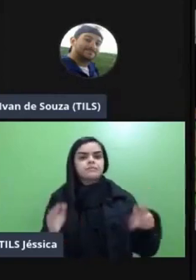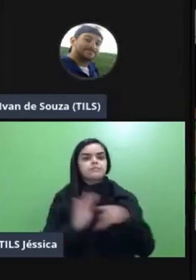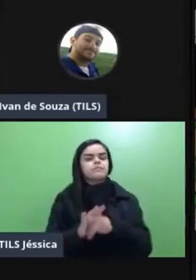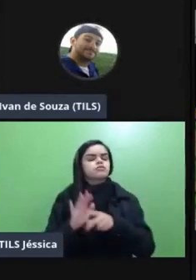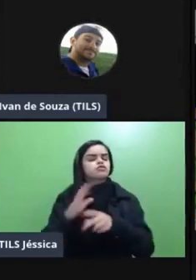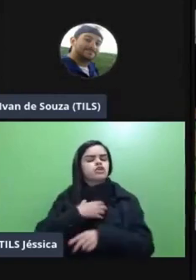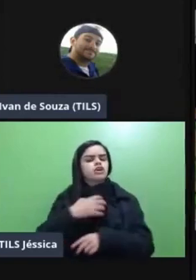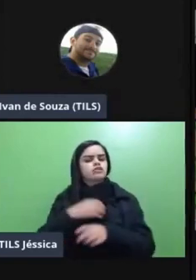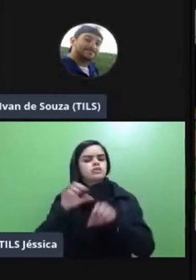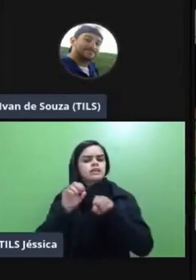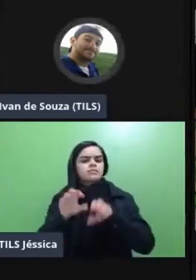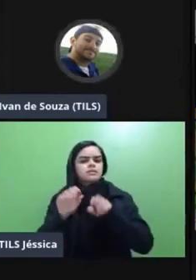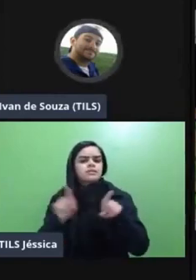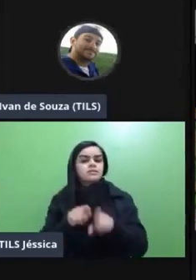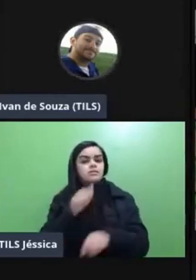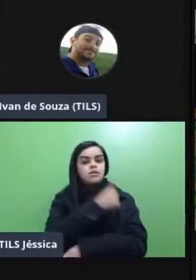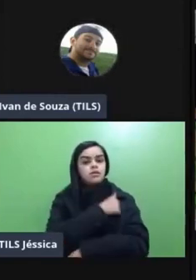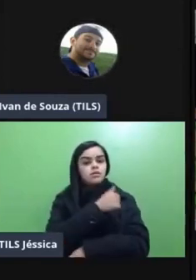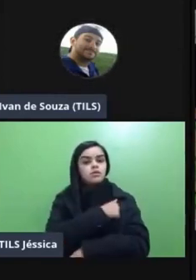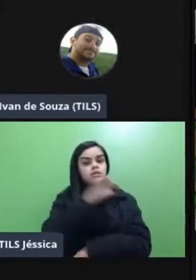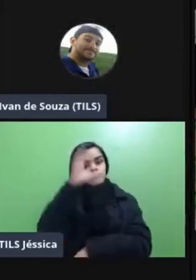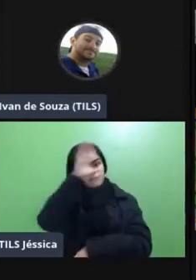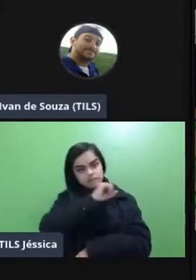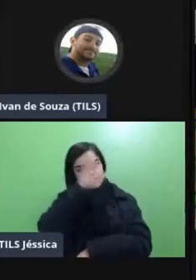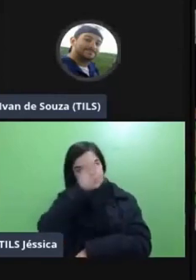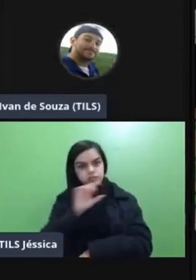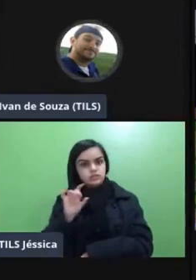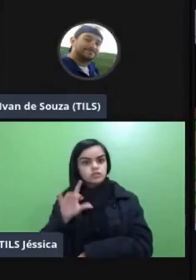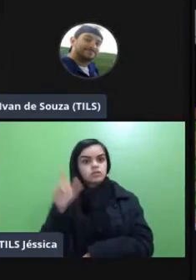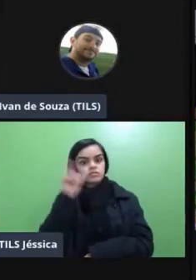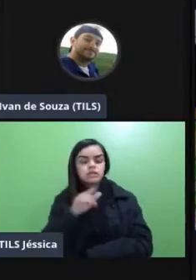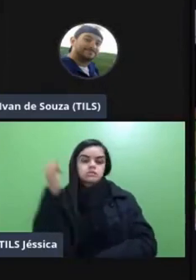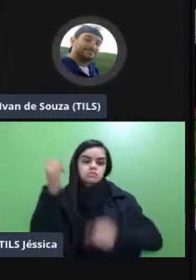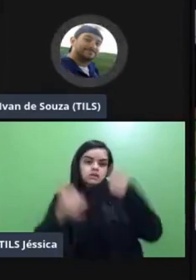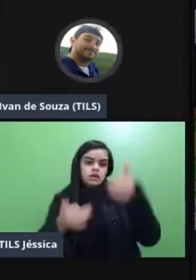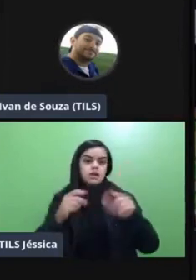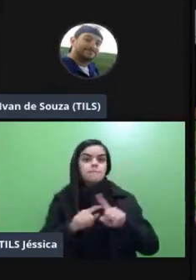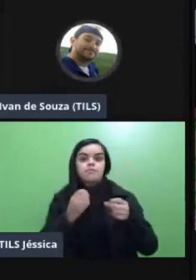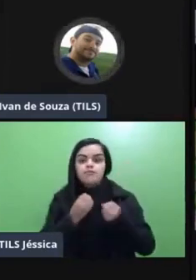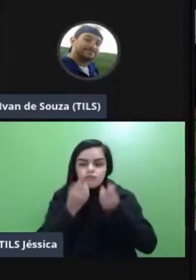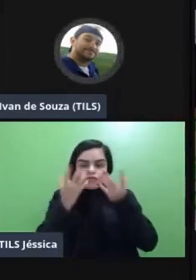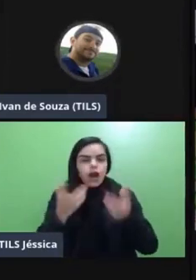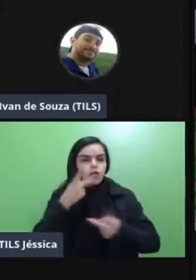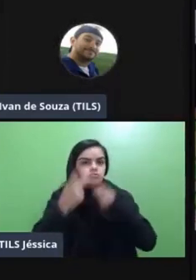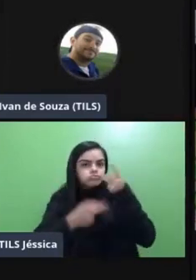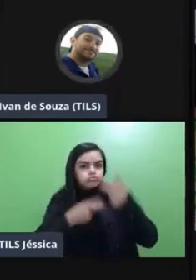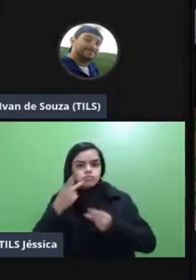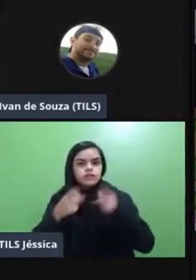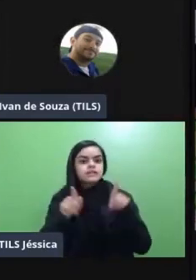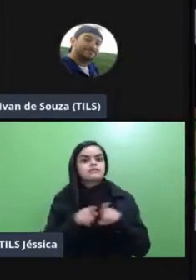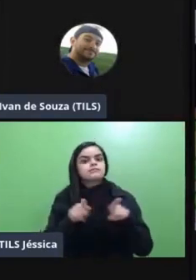entendendo que os estudantes não vão aprender simplesmente pela minha explanação e aquilo que eu falo que eu explano por mais que eu seja